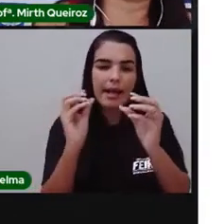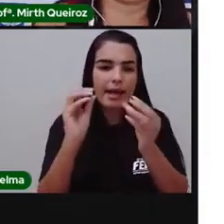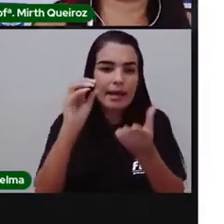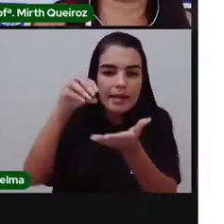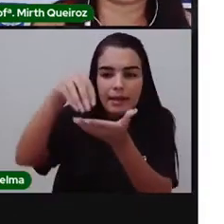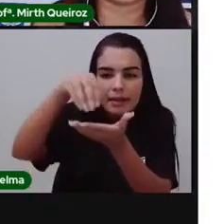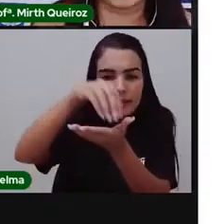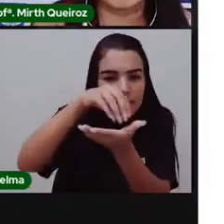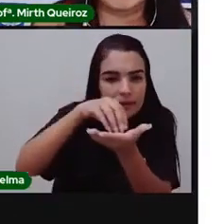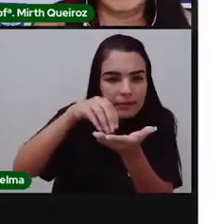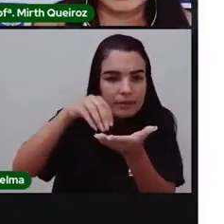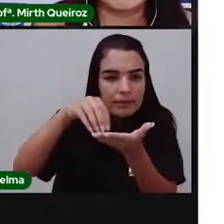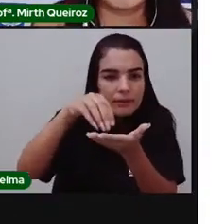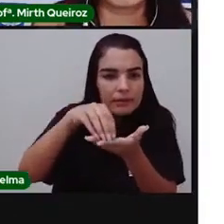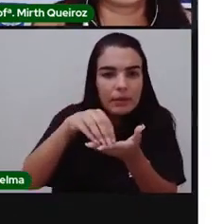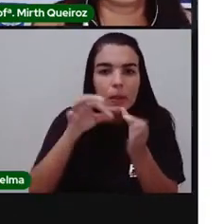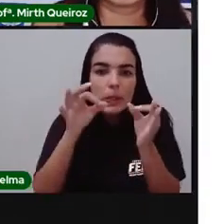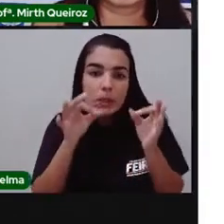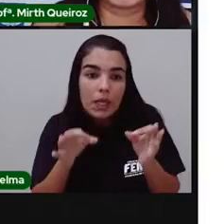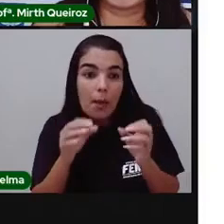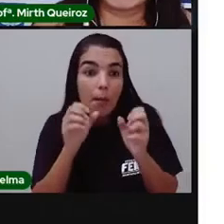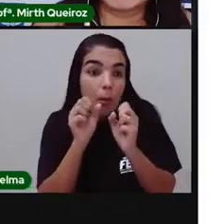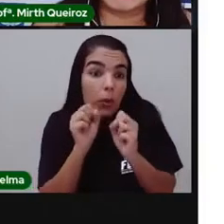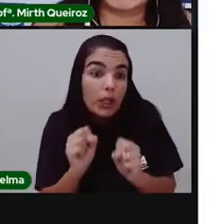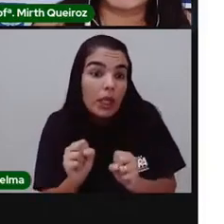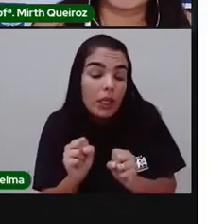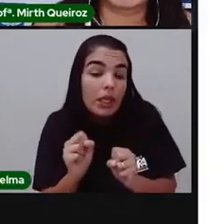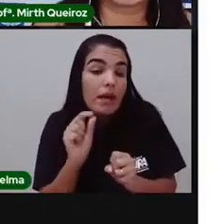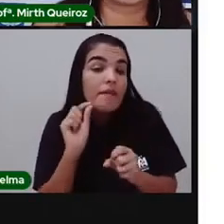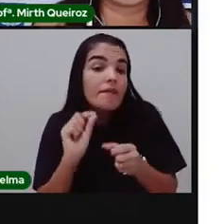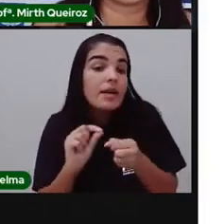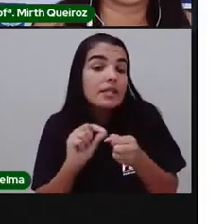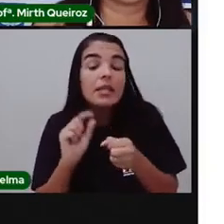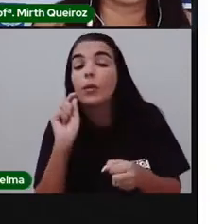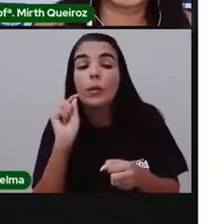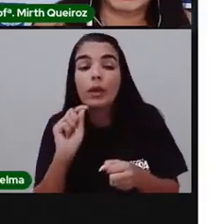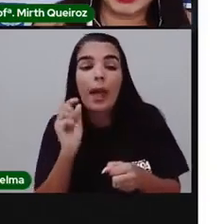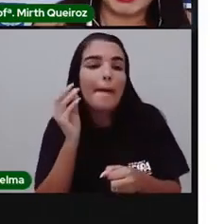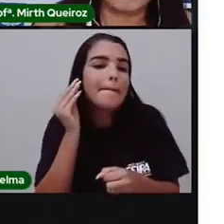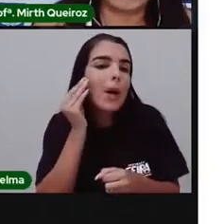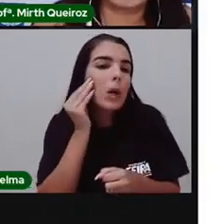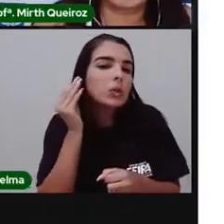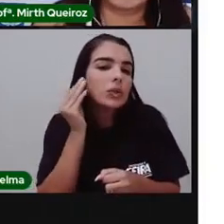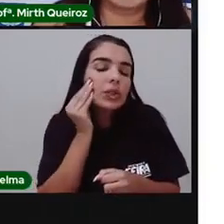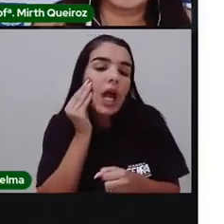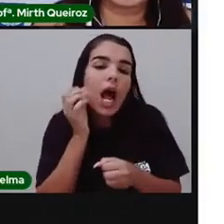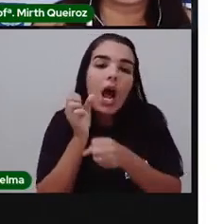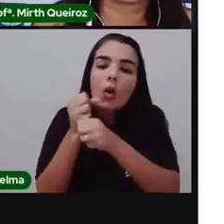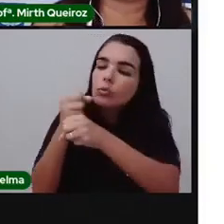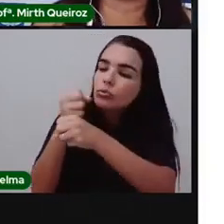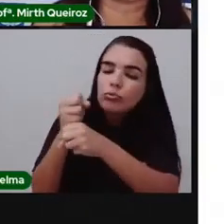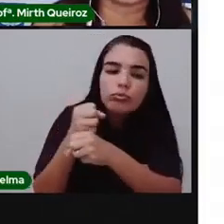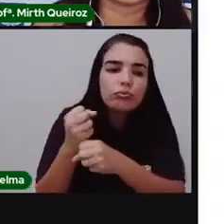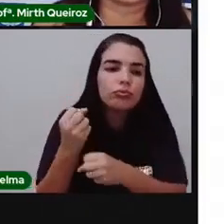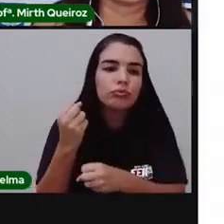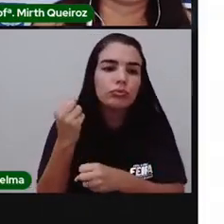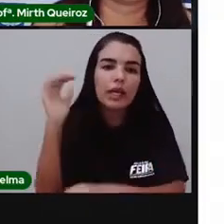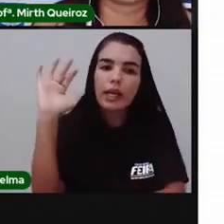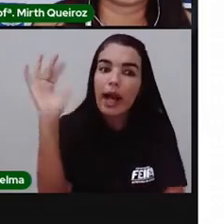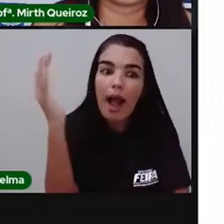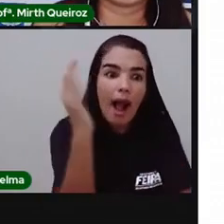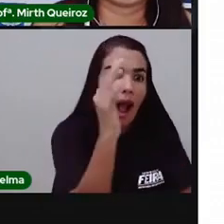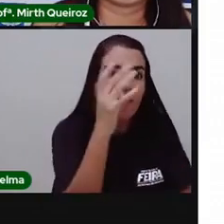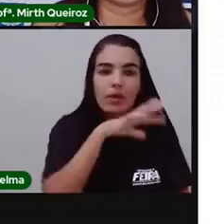menores, médios e maiores. Ele poderia utilizar essas peças para poder mostrar, construir figuras para mostrar